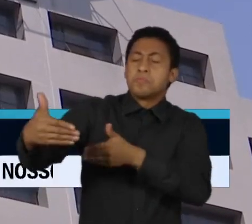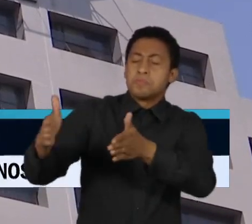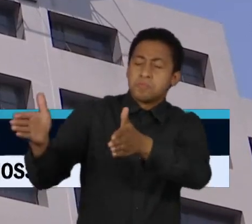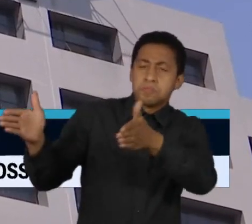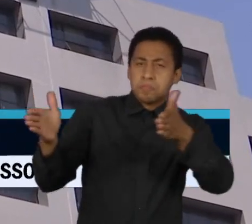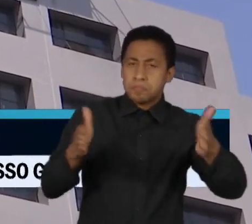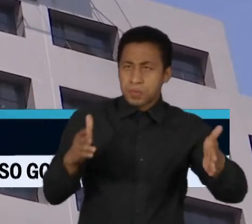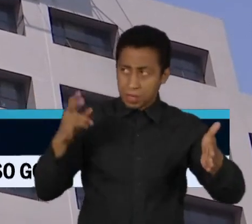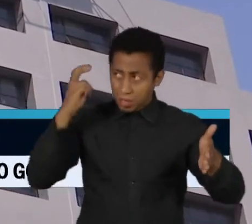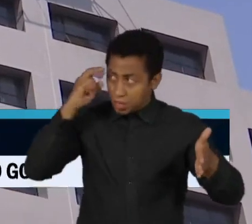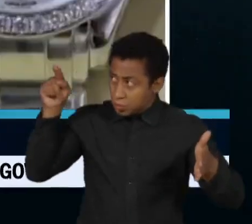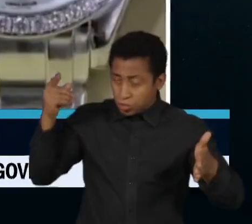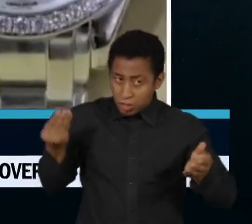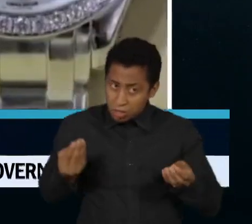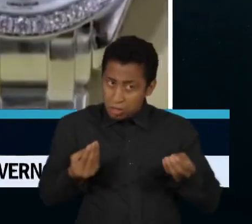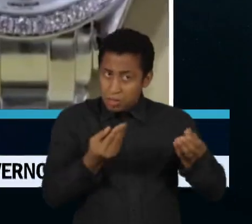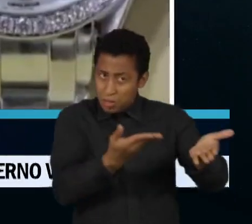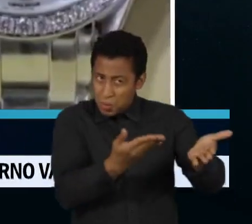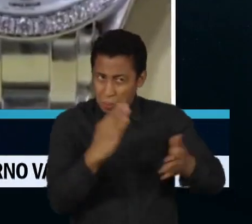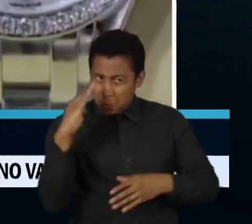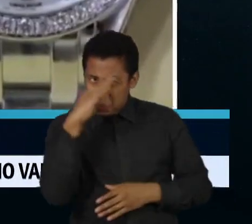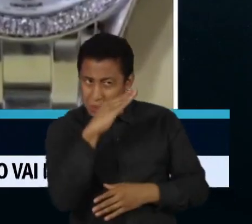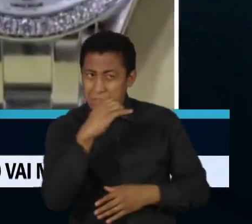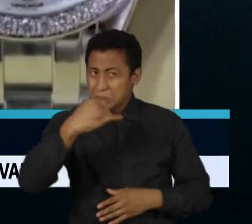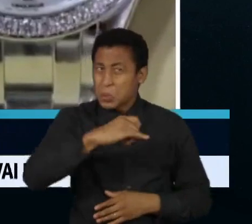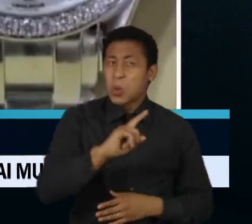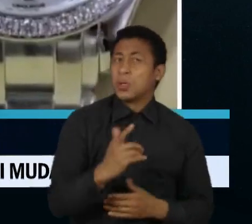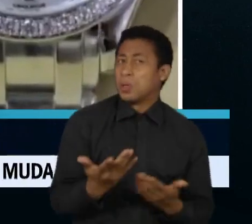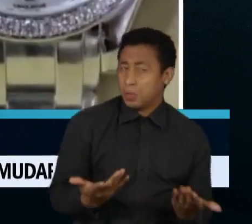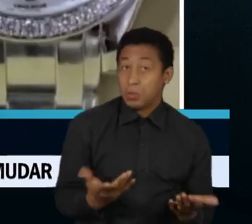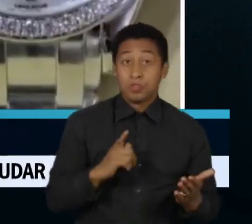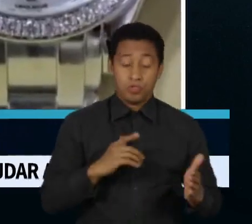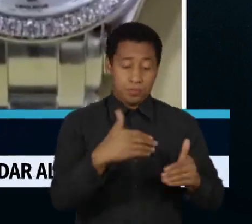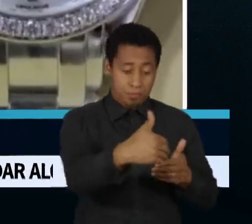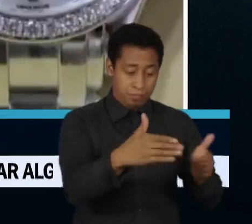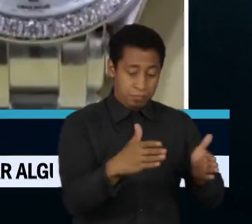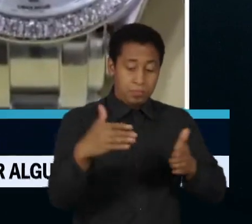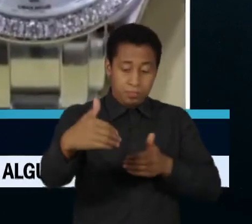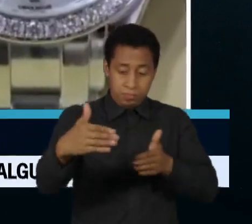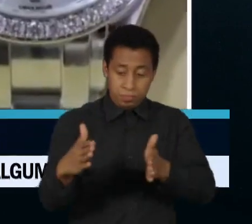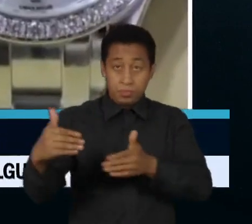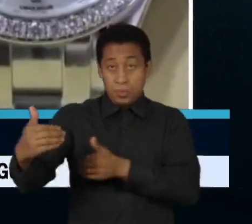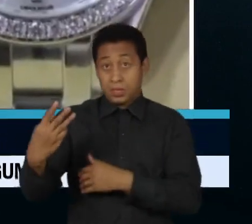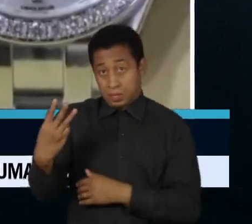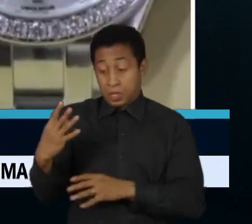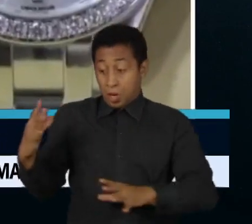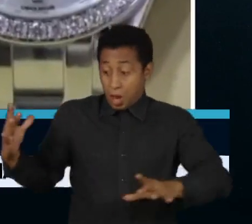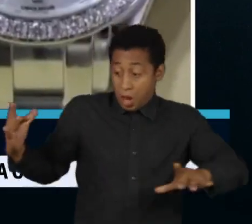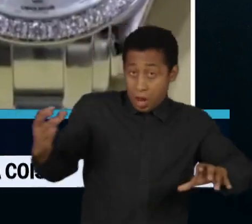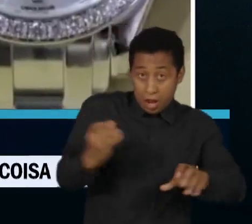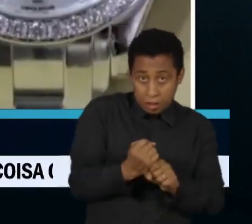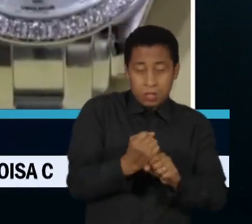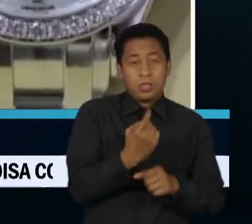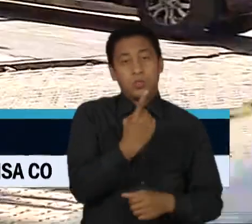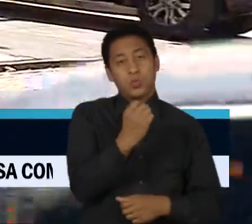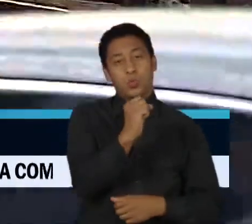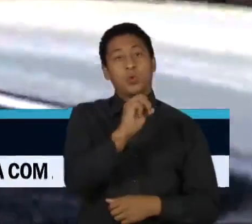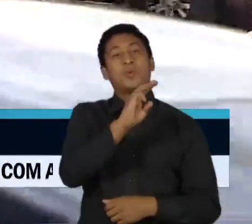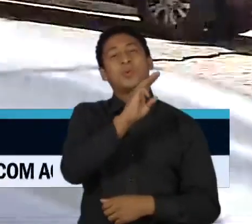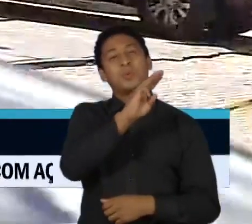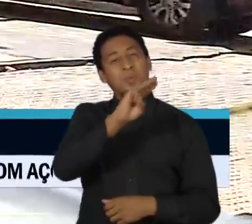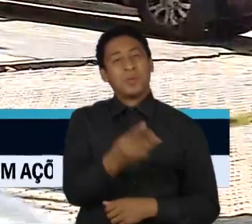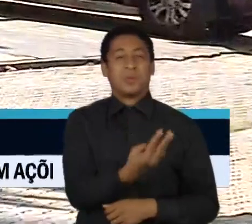por autoridades sauditas. Os objetos estavam em três caixas e, juntos, valem cerca de 18 milhões de reais.